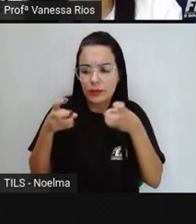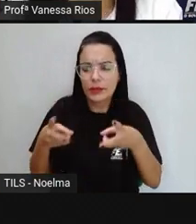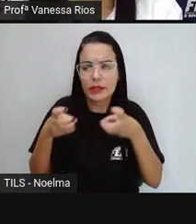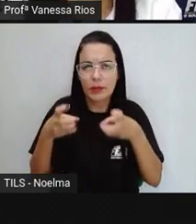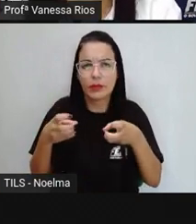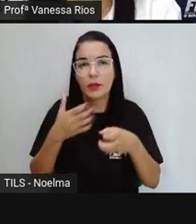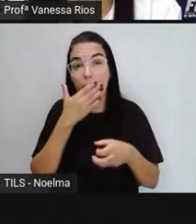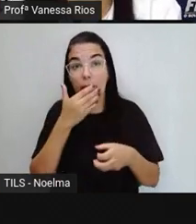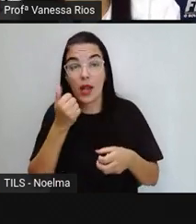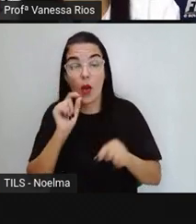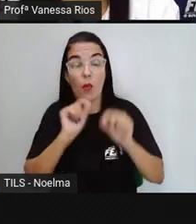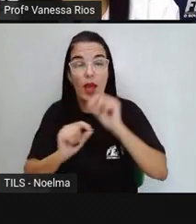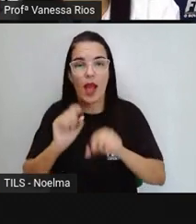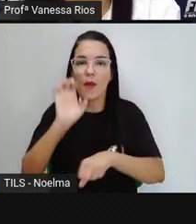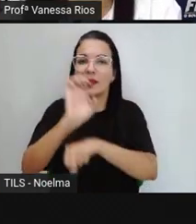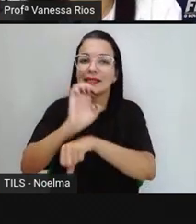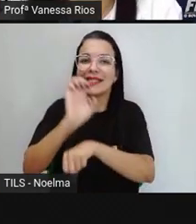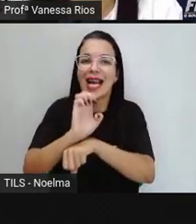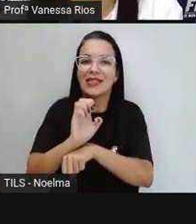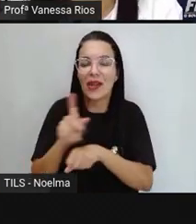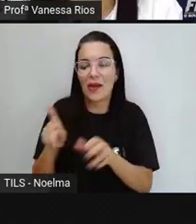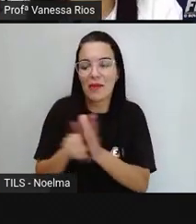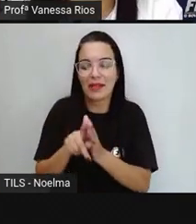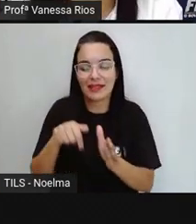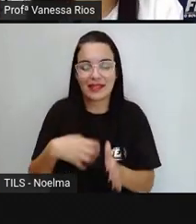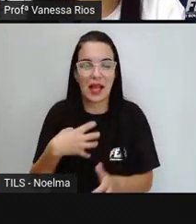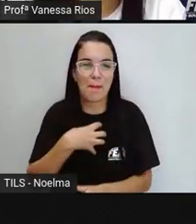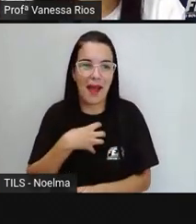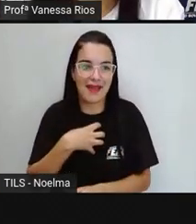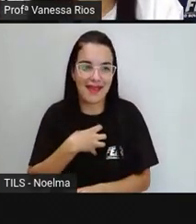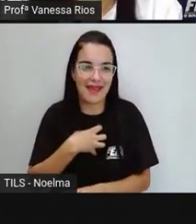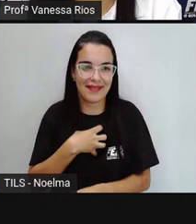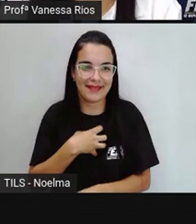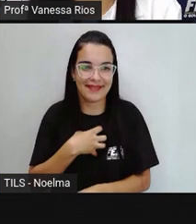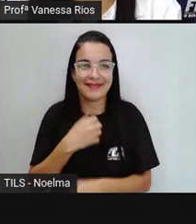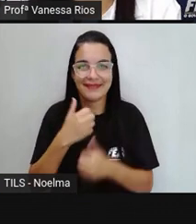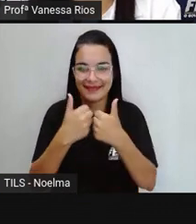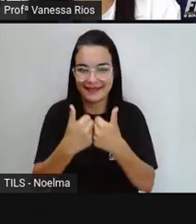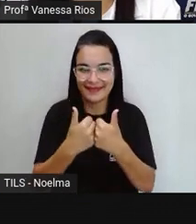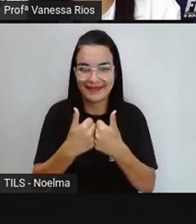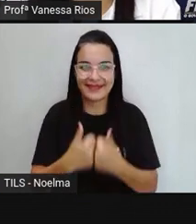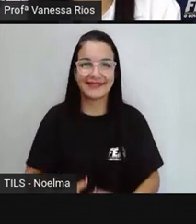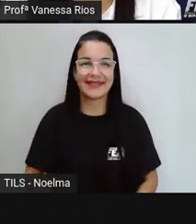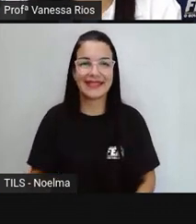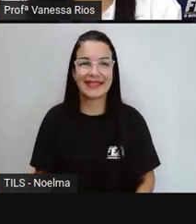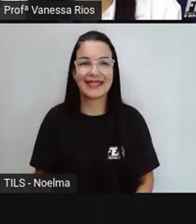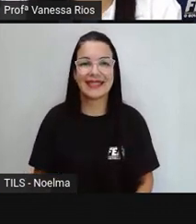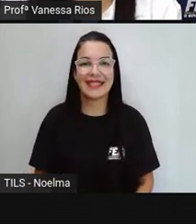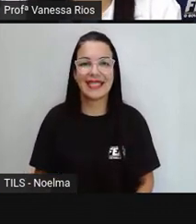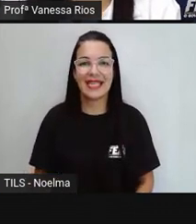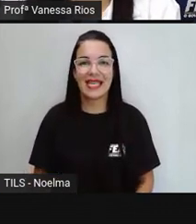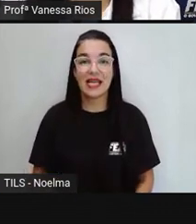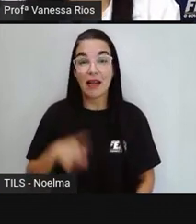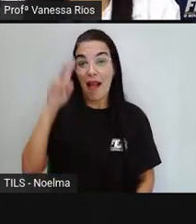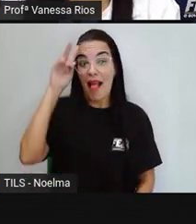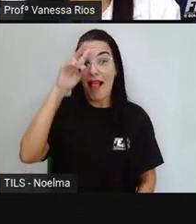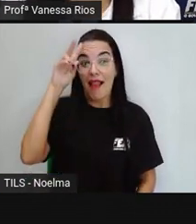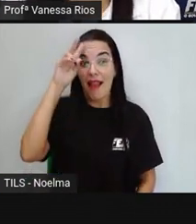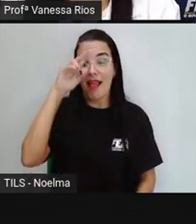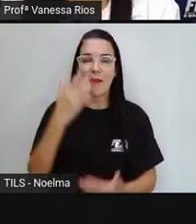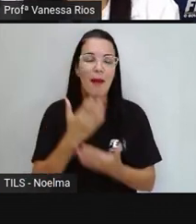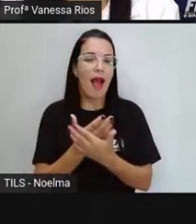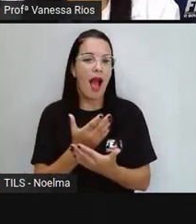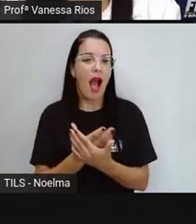o estado que a gente mora, que é a Bahia. Então vamos lá. Lembra aí uma